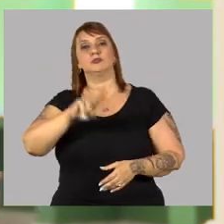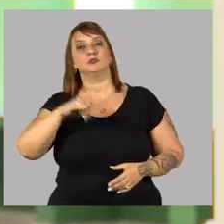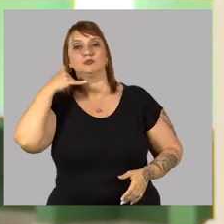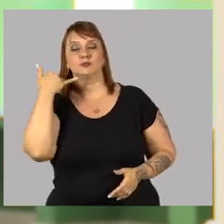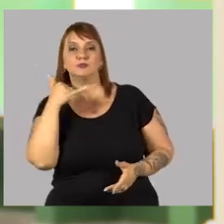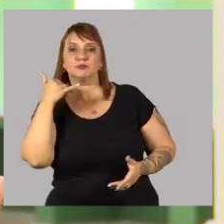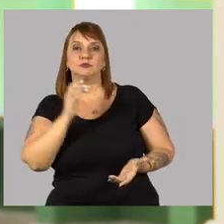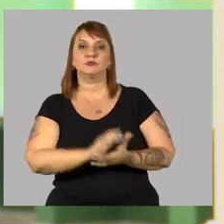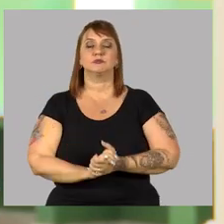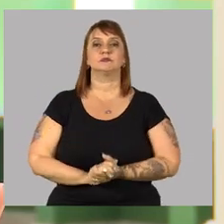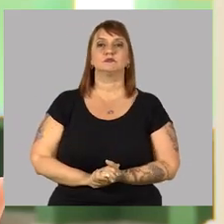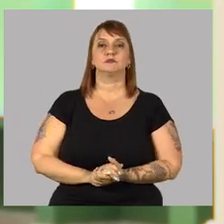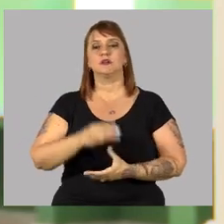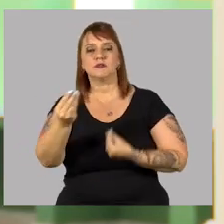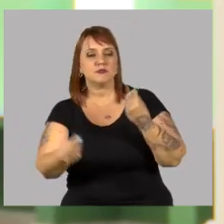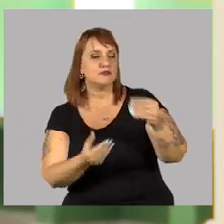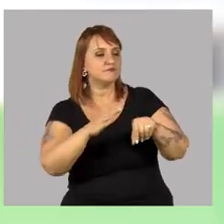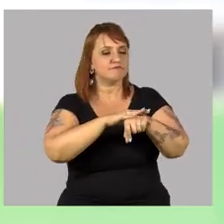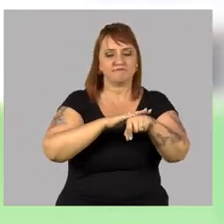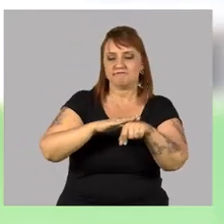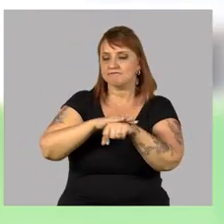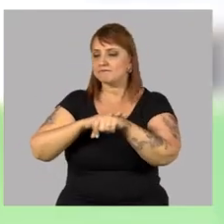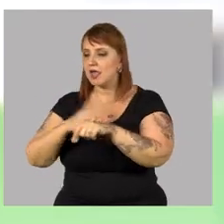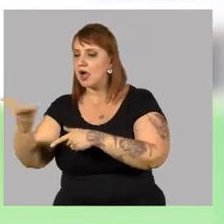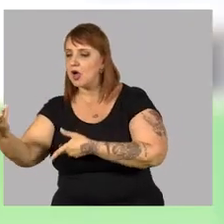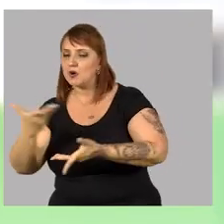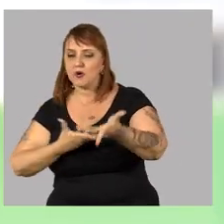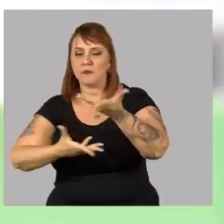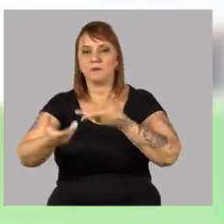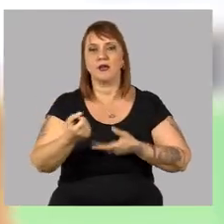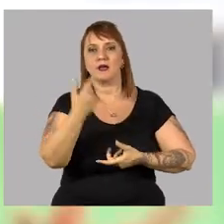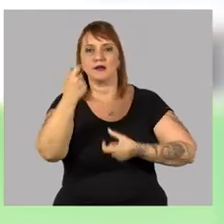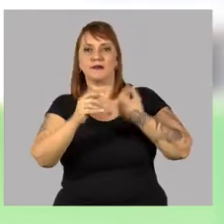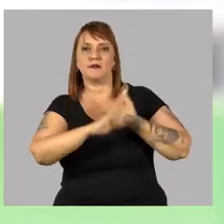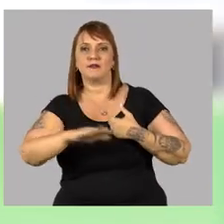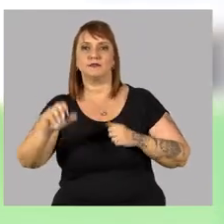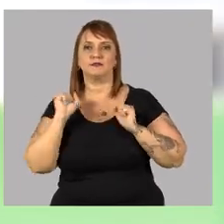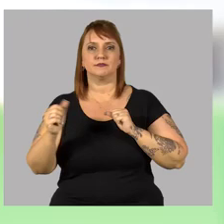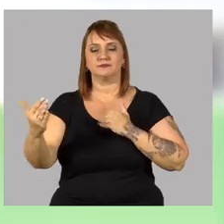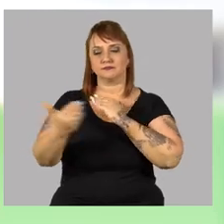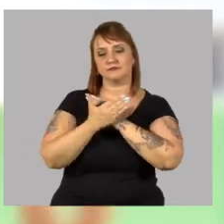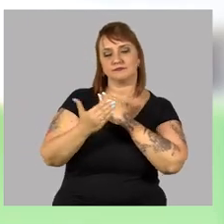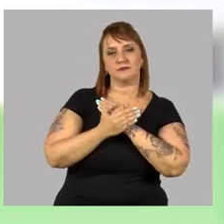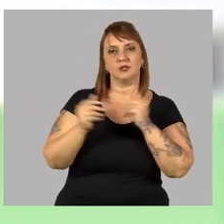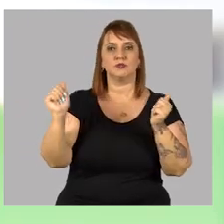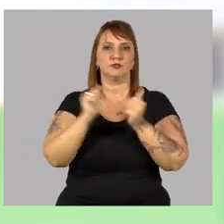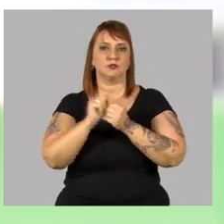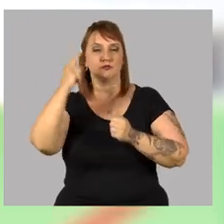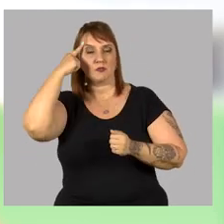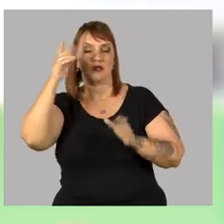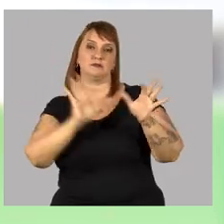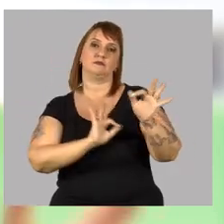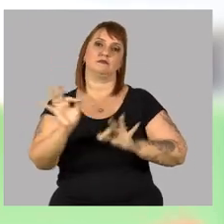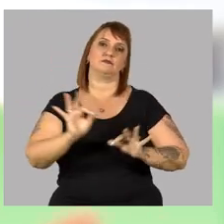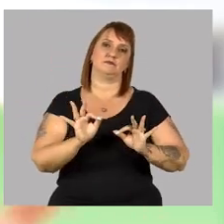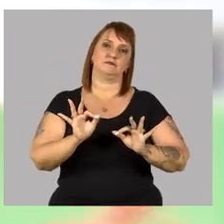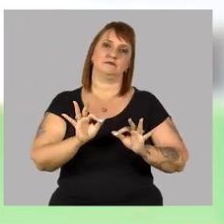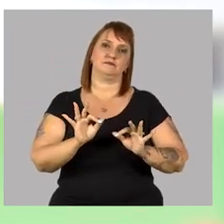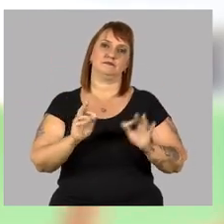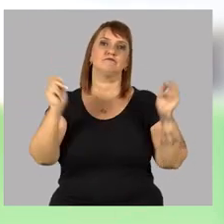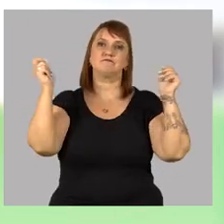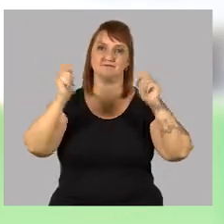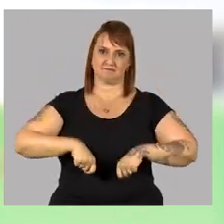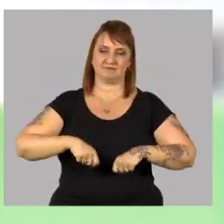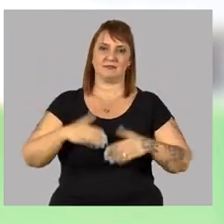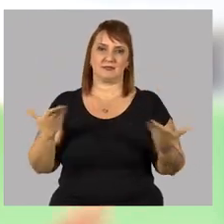questão com o uso do celular na minha sala de aula, vou conversar com outros professores, vou convidar alguns alunos que possam vir e a gente junto pensar num